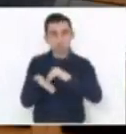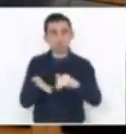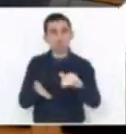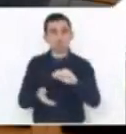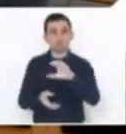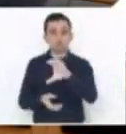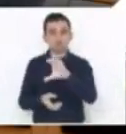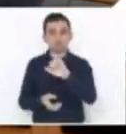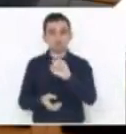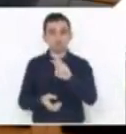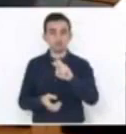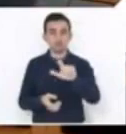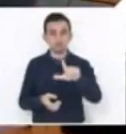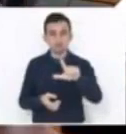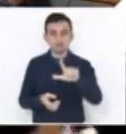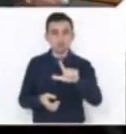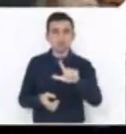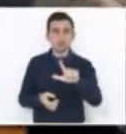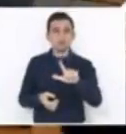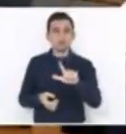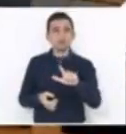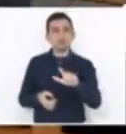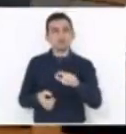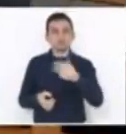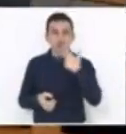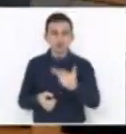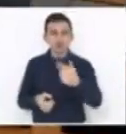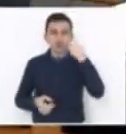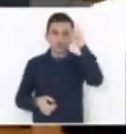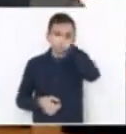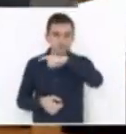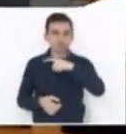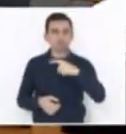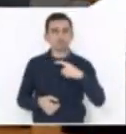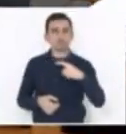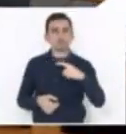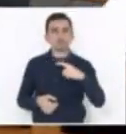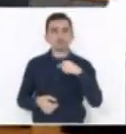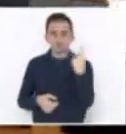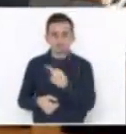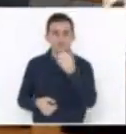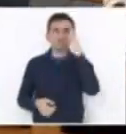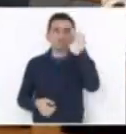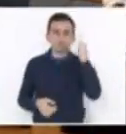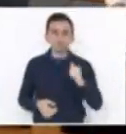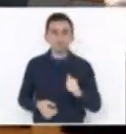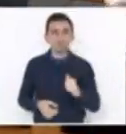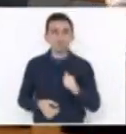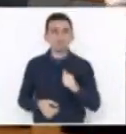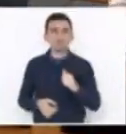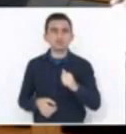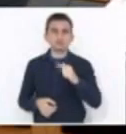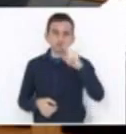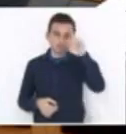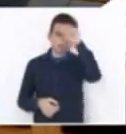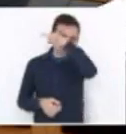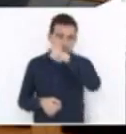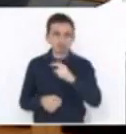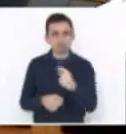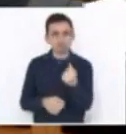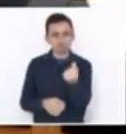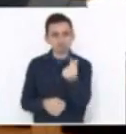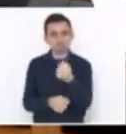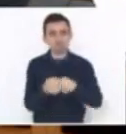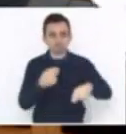falando da dificuldade, todos nós sabemos, deputado João Amin, da dificuldade do sistema financeiro e econômico do Brasil.